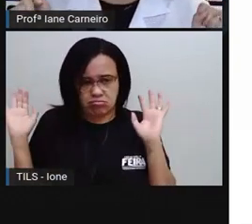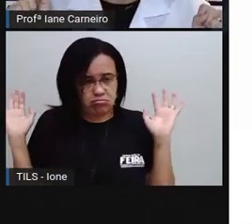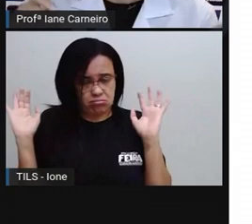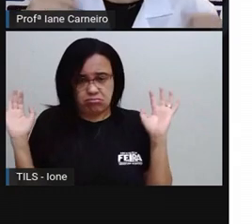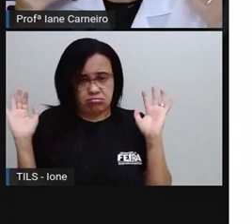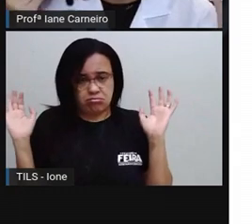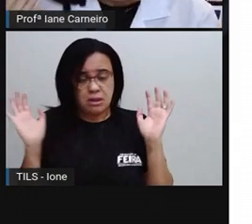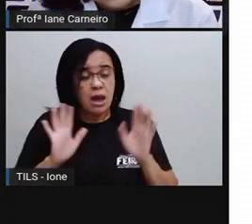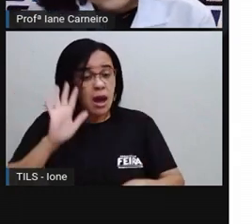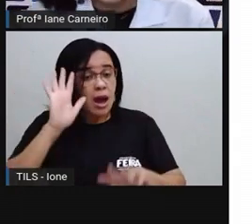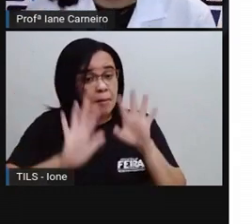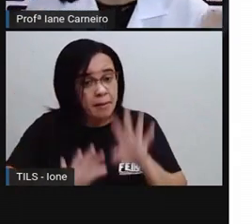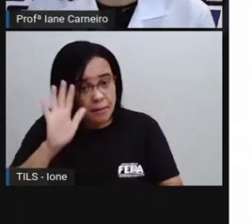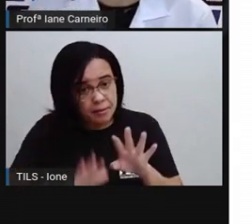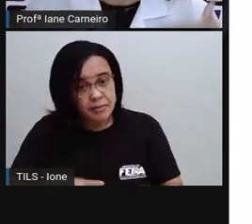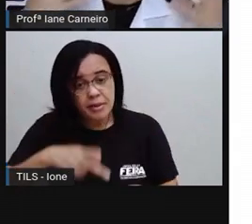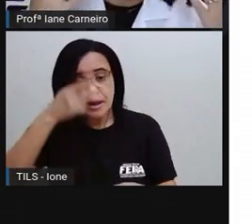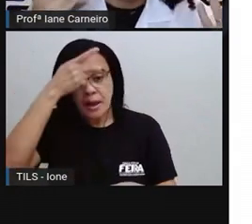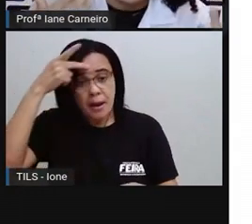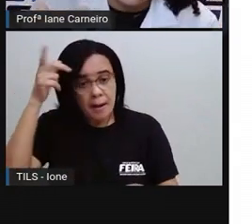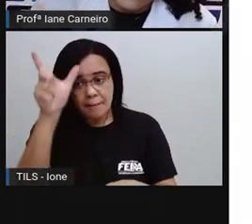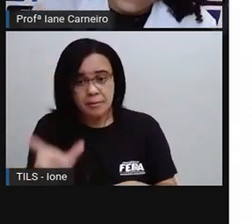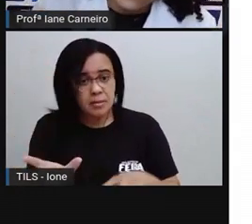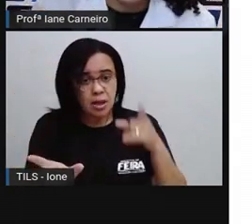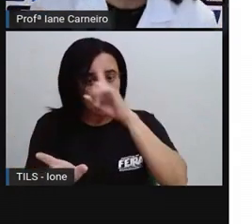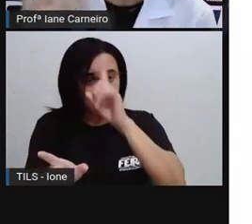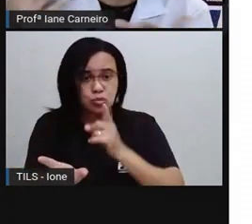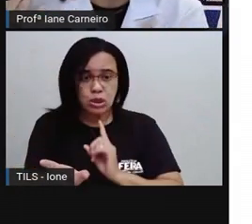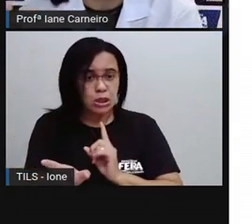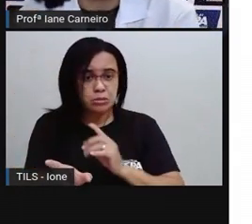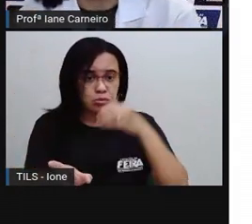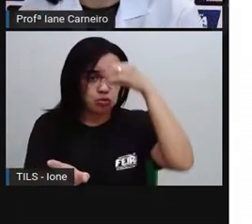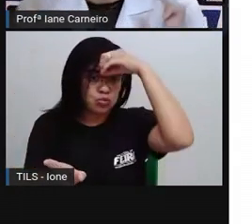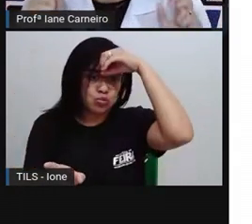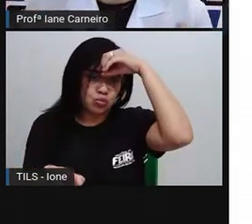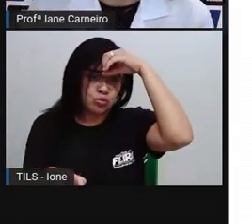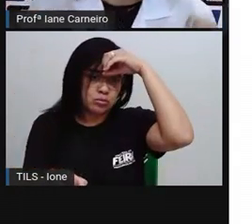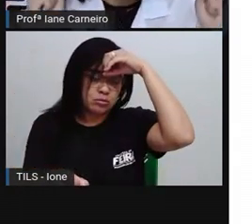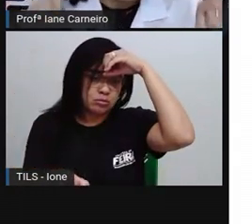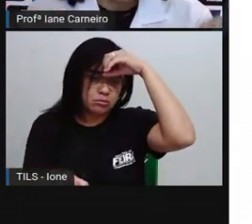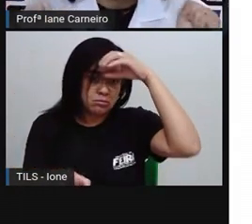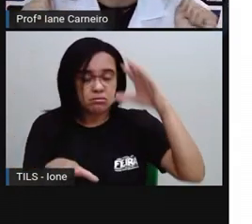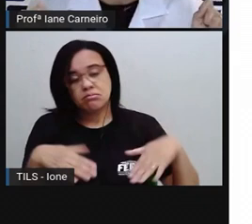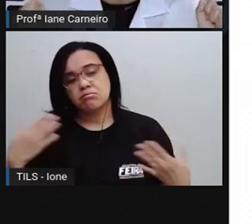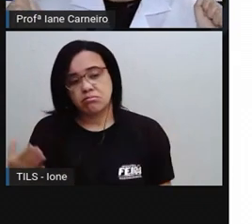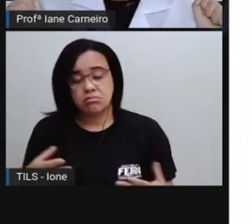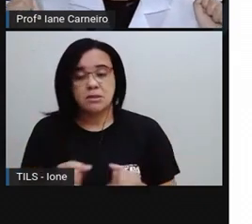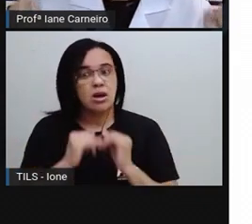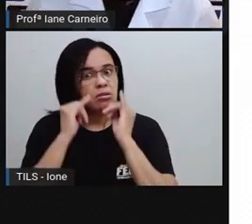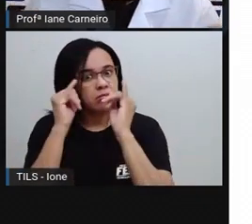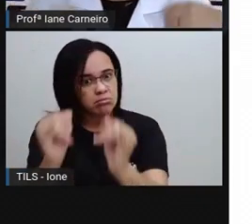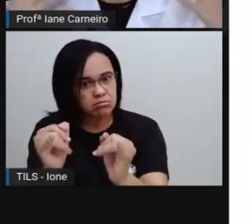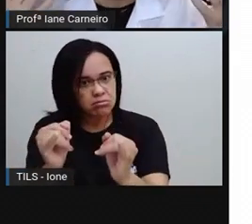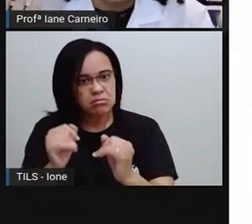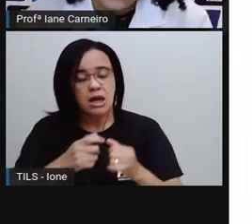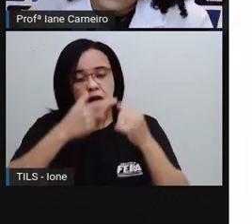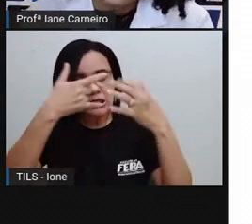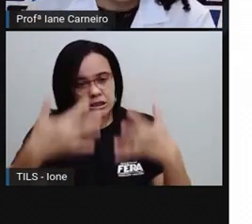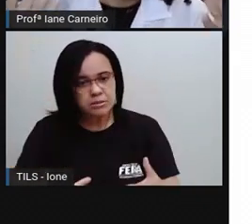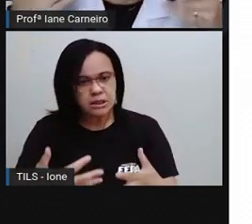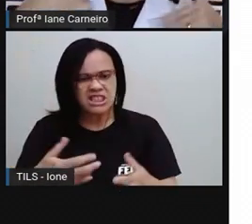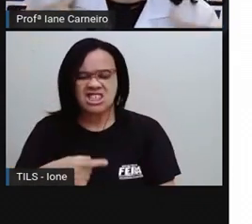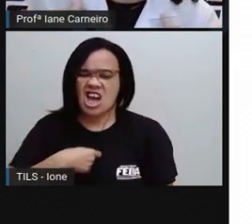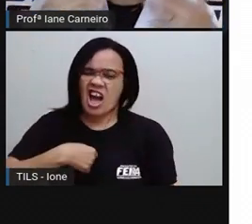raiva. Então, você precisa explicar. Eu fiquei com raiva porque você mexeu no meu brinquedo sem minha permissão. Eu fiquei com